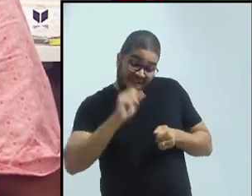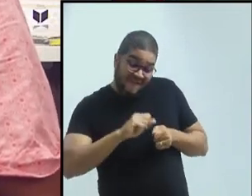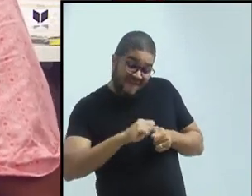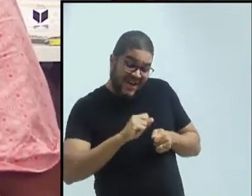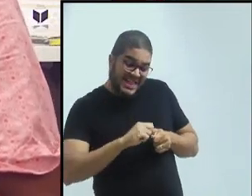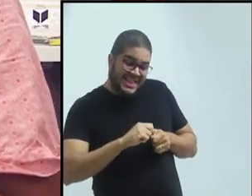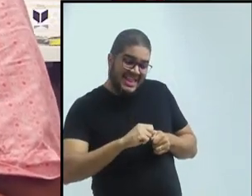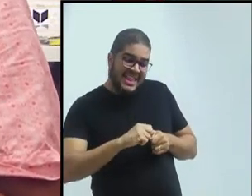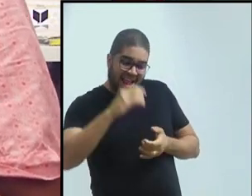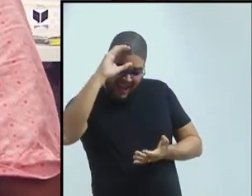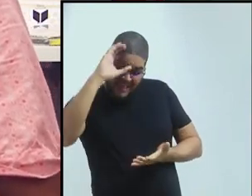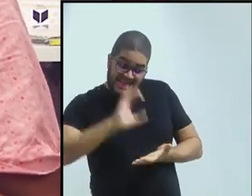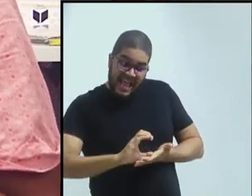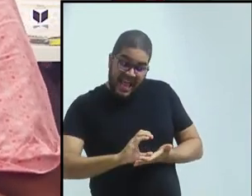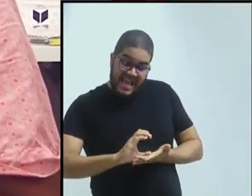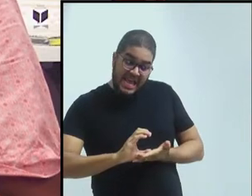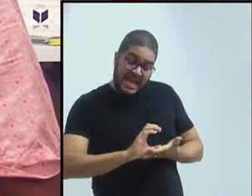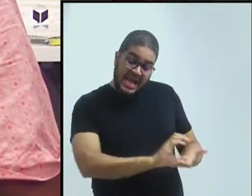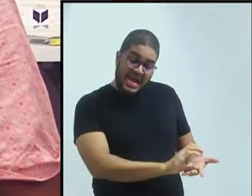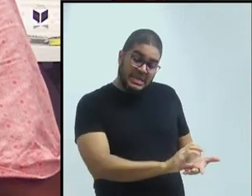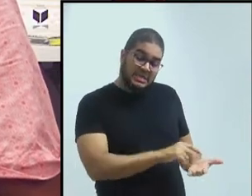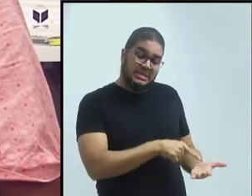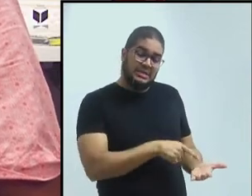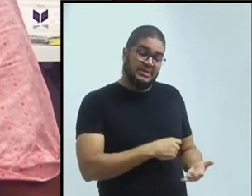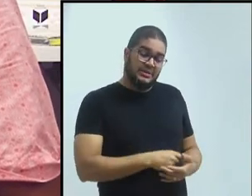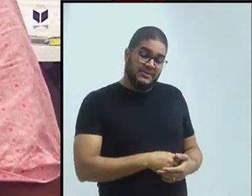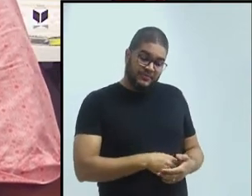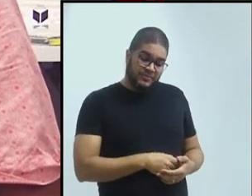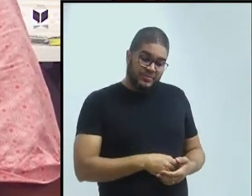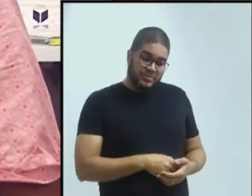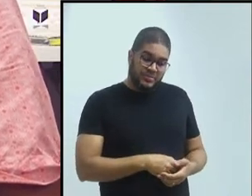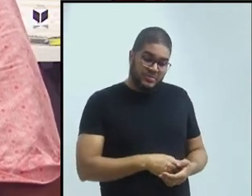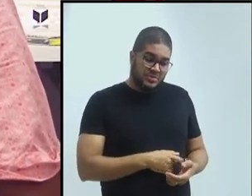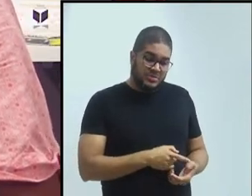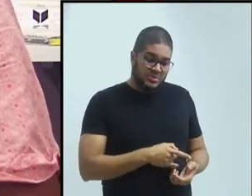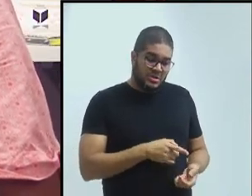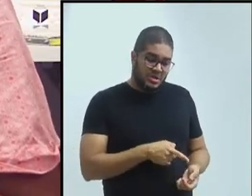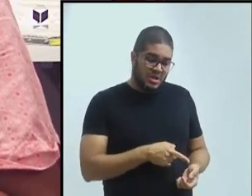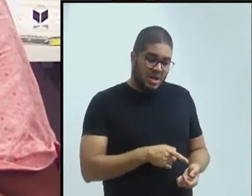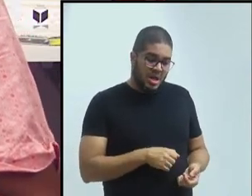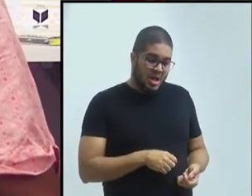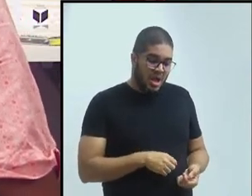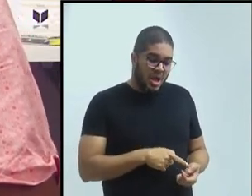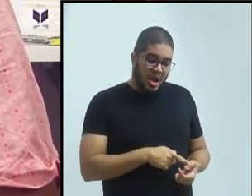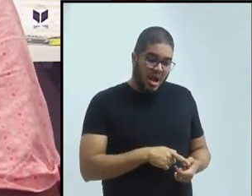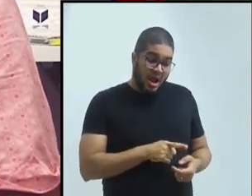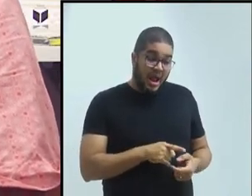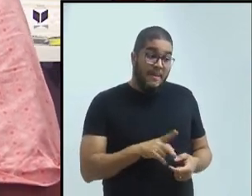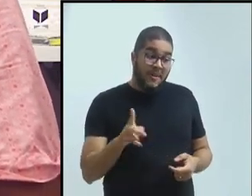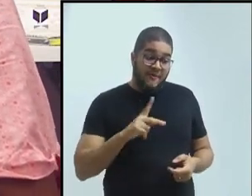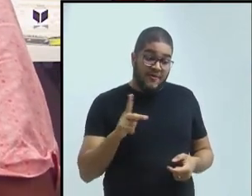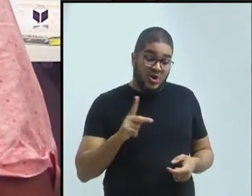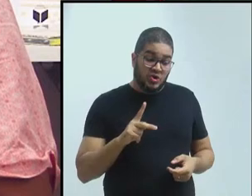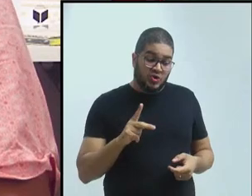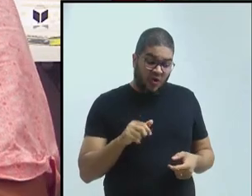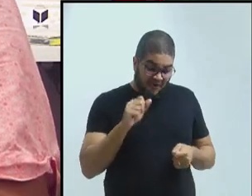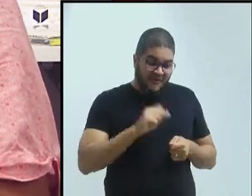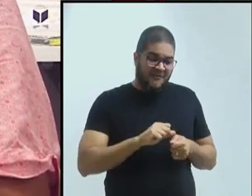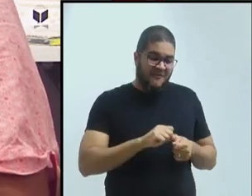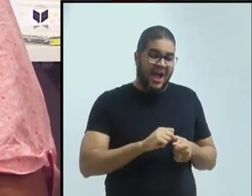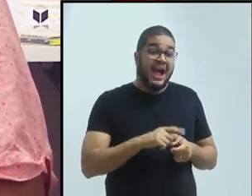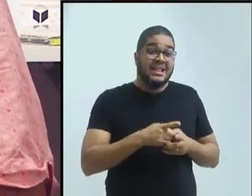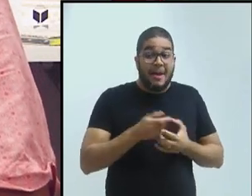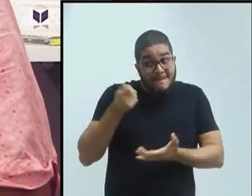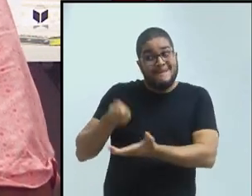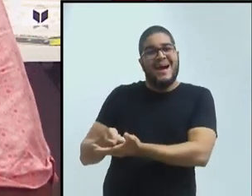confronto a aluna sem grandes resultados, ela diz que foi ela que fez, eu pergunto se alguém ajudou ela, ela diz que não.